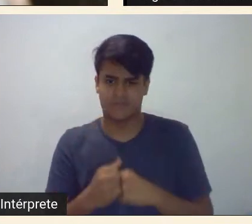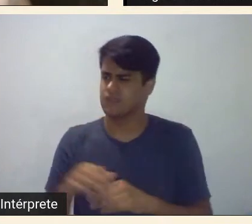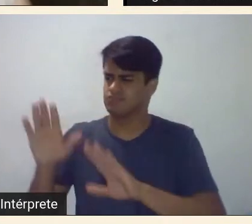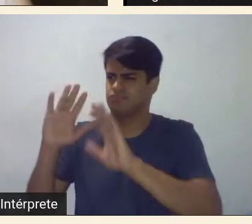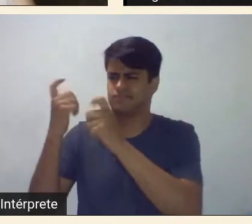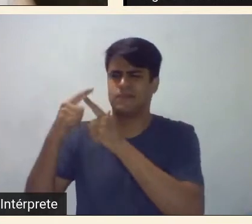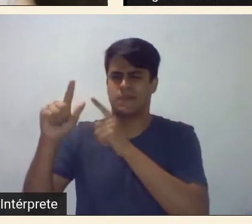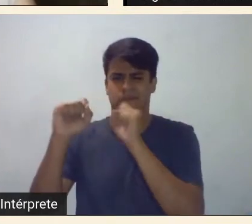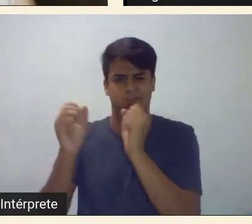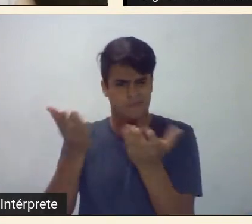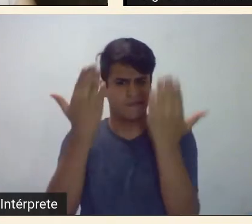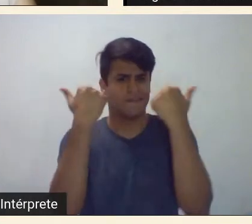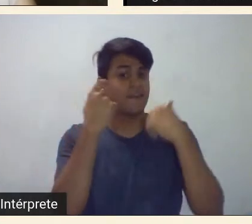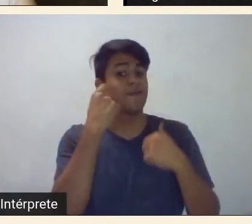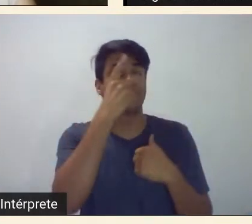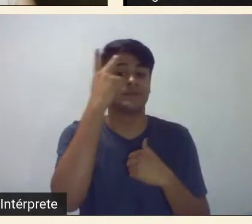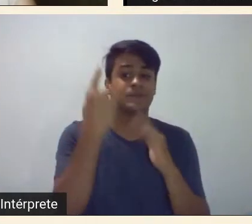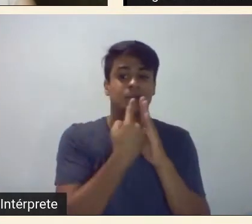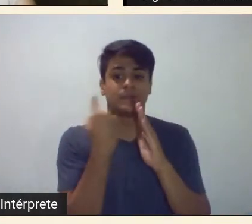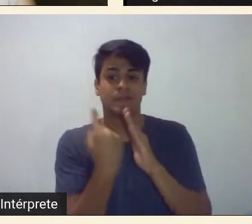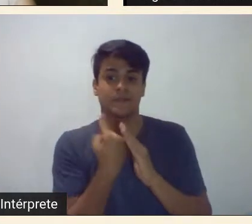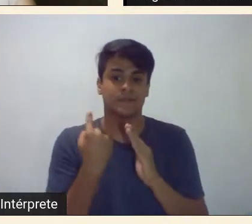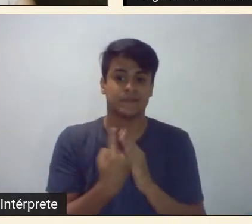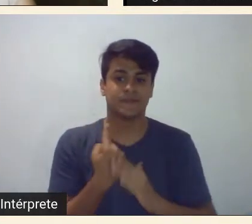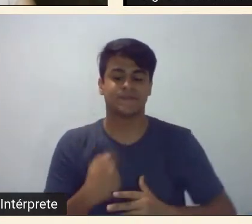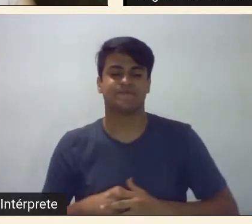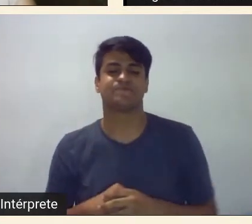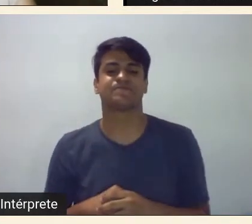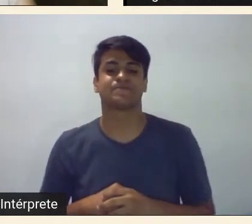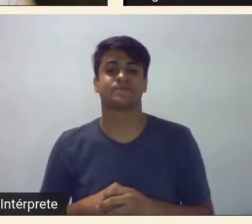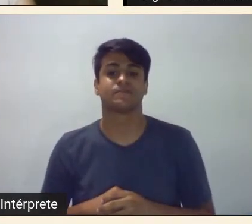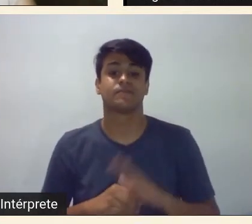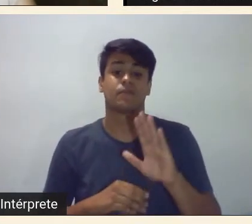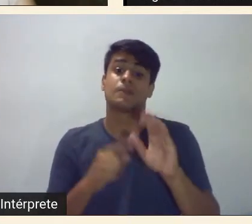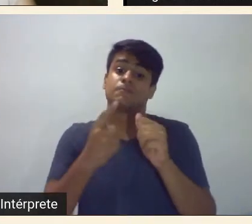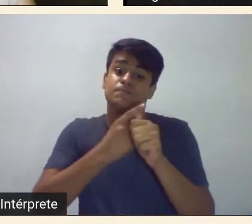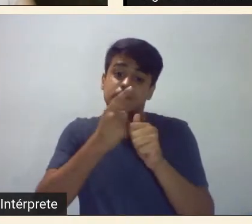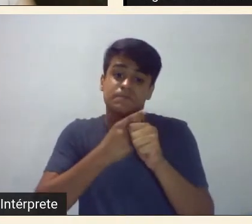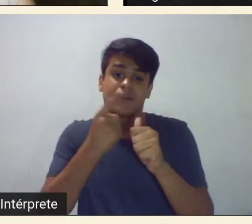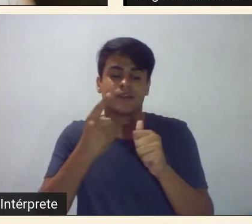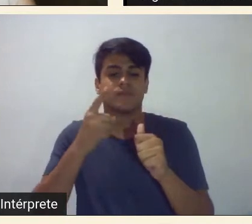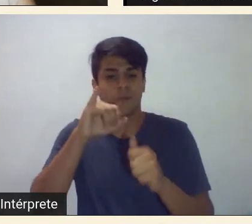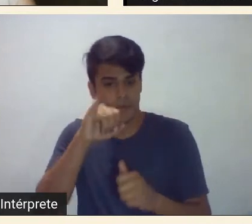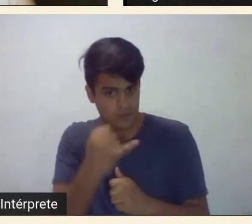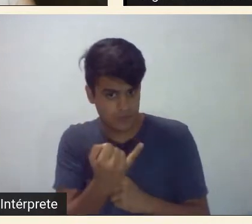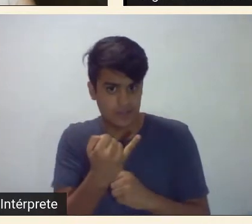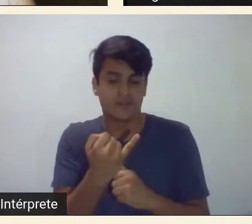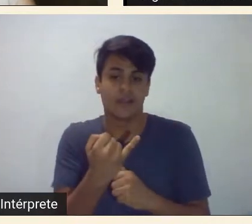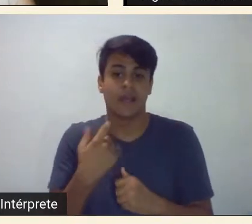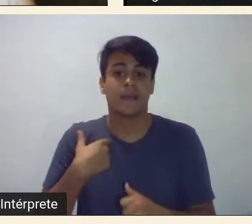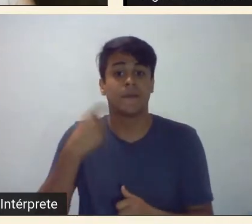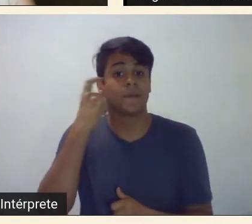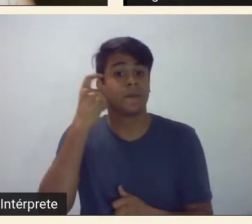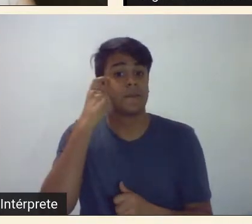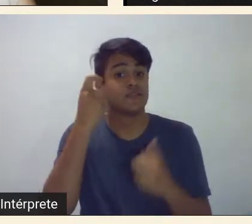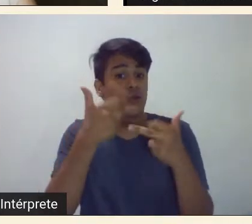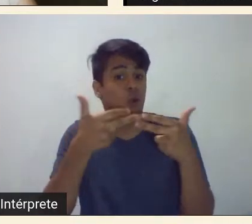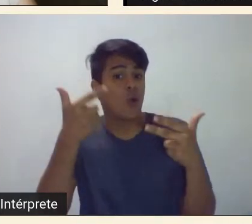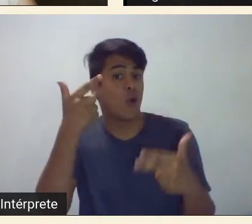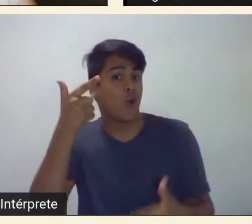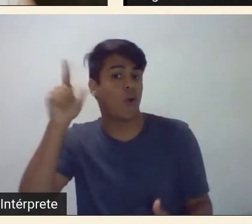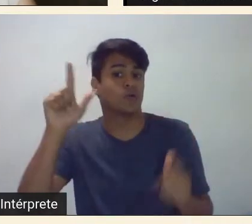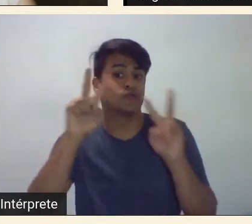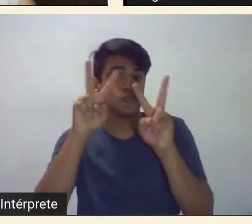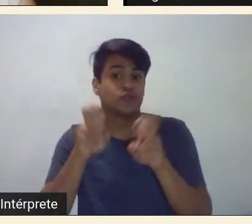bem vamos lá ver o que eles colocam Então tá bom eu só queria aproveitar para falar que eu penso outras coisas sobre o